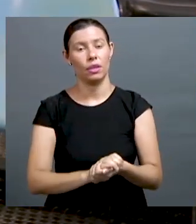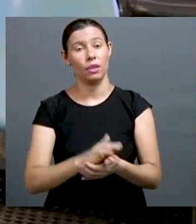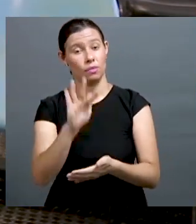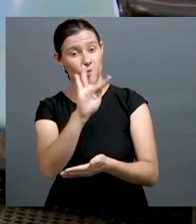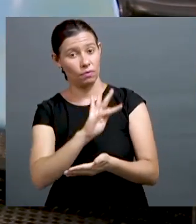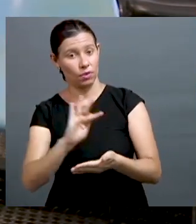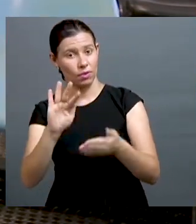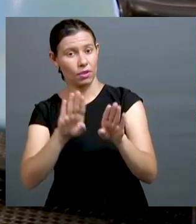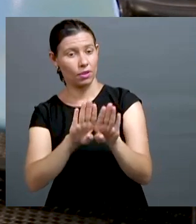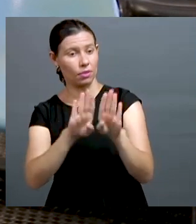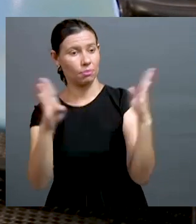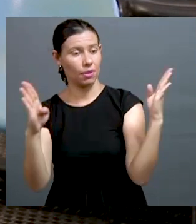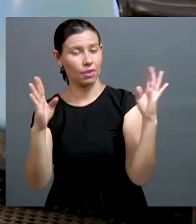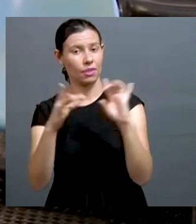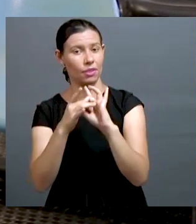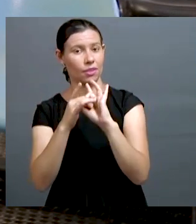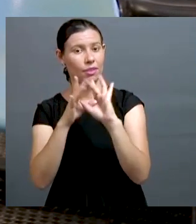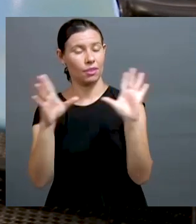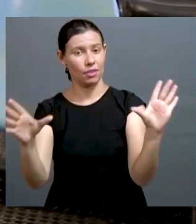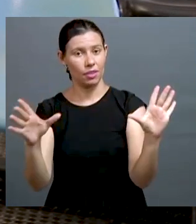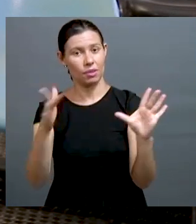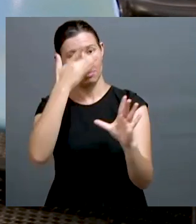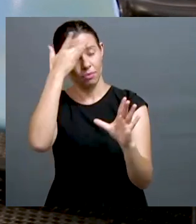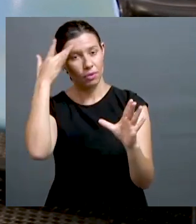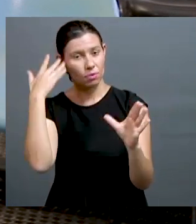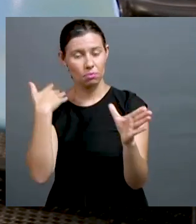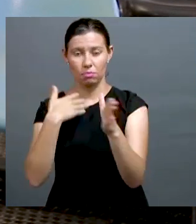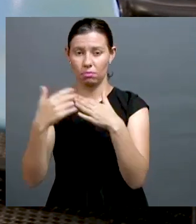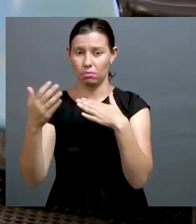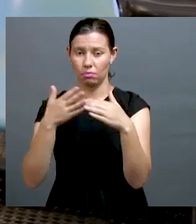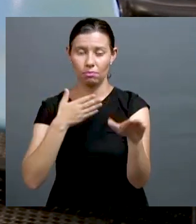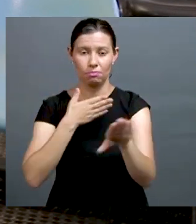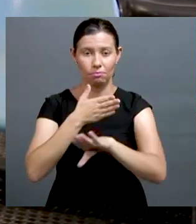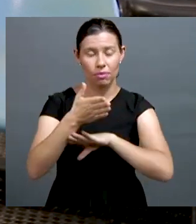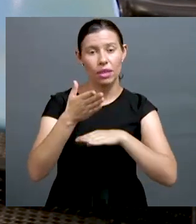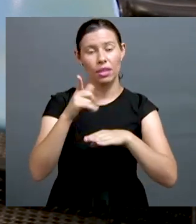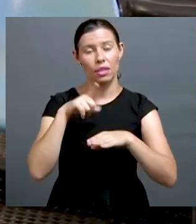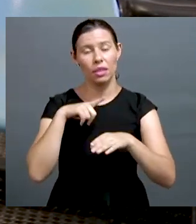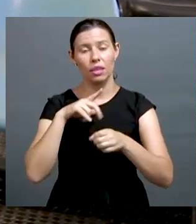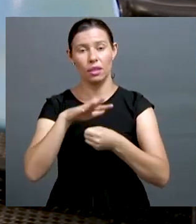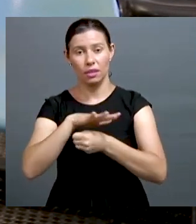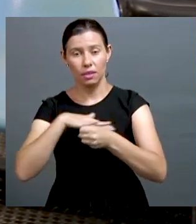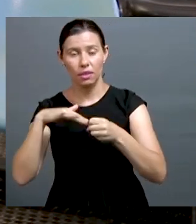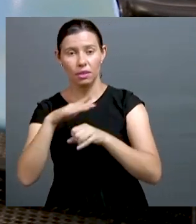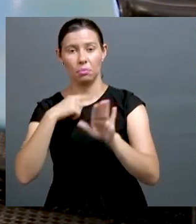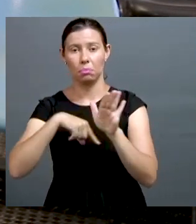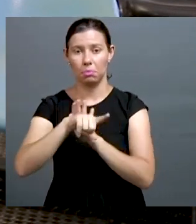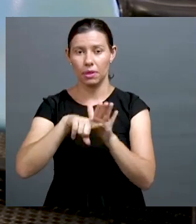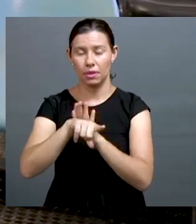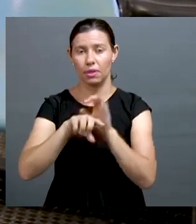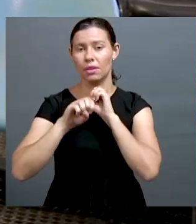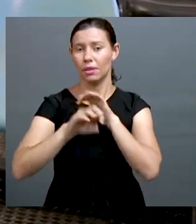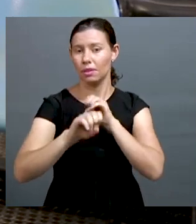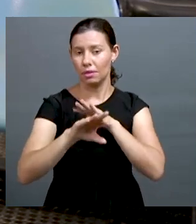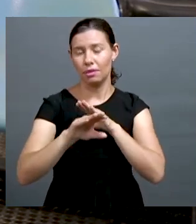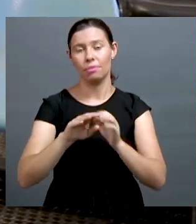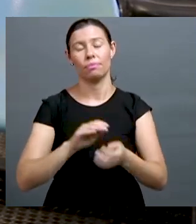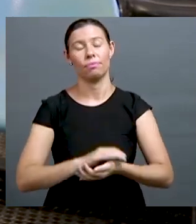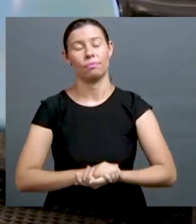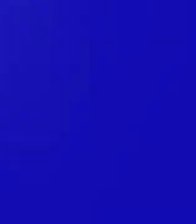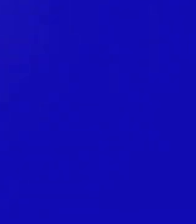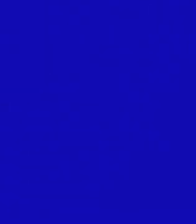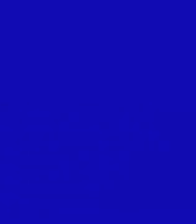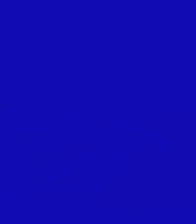aberta para todo mundo, para todos, para a diversidade, para a extensão, para a pesquisa, para ensino, para